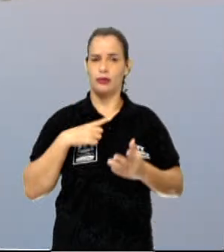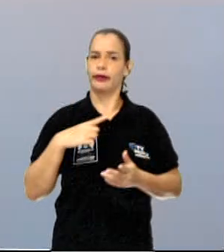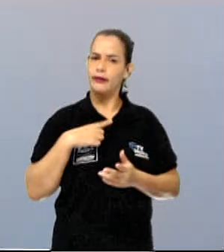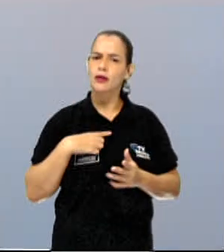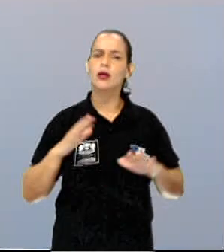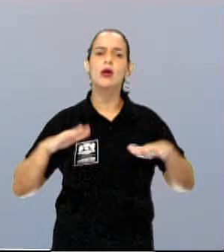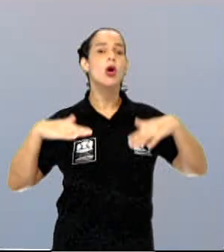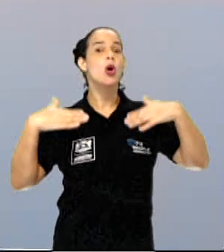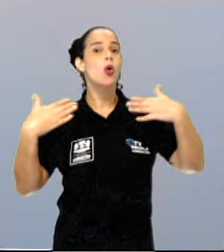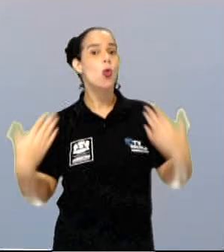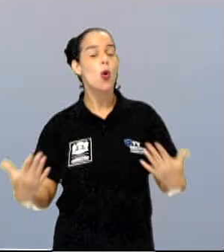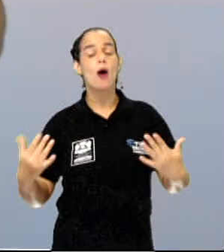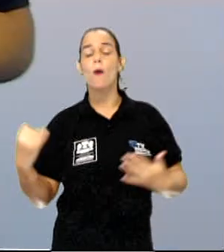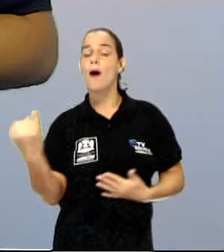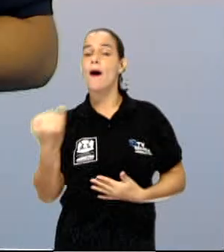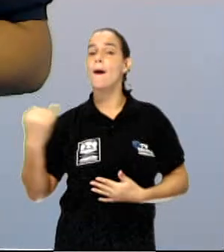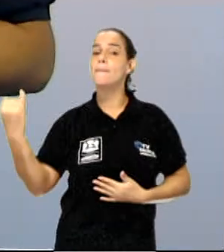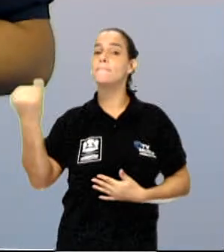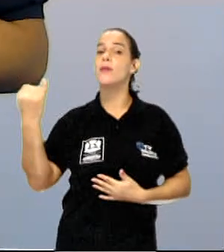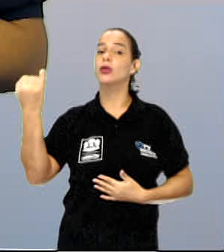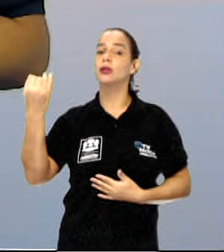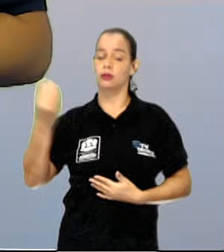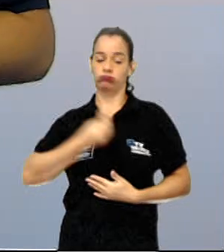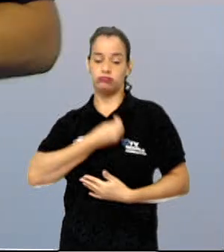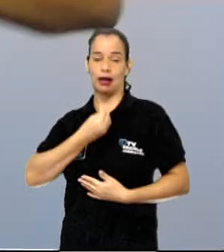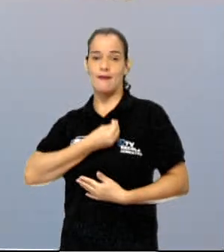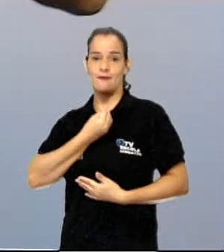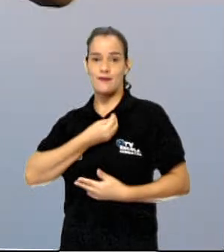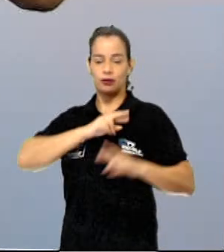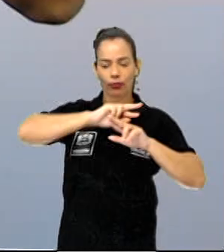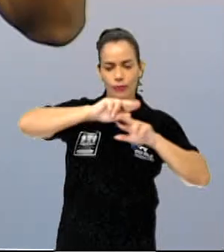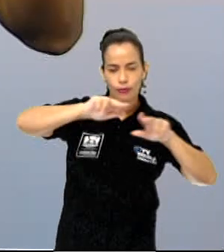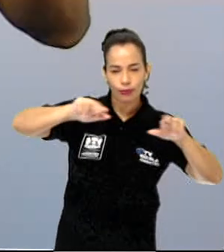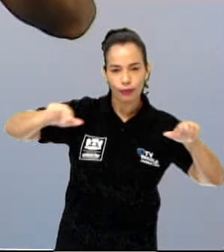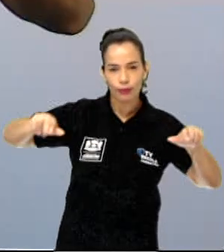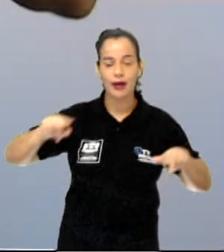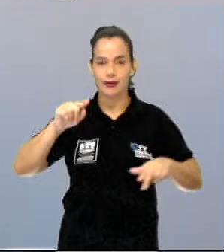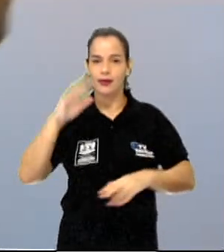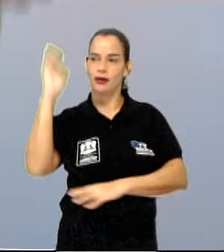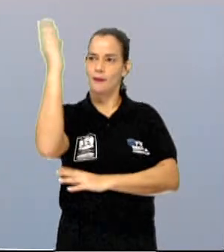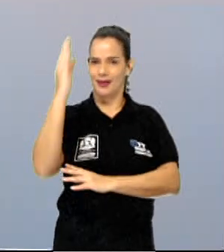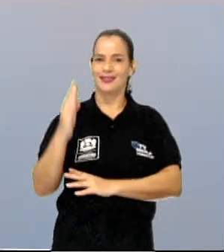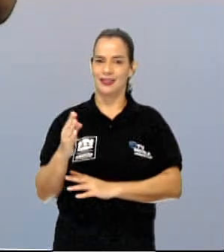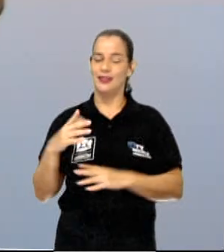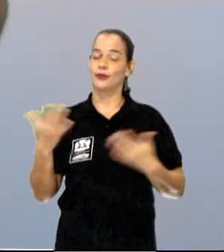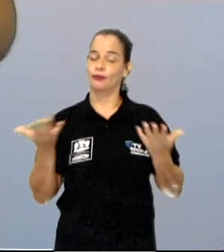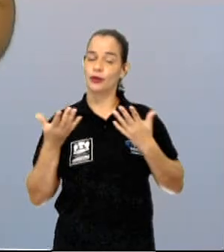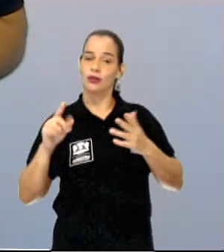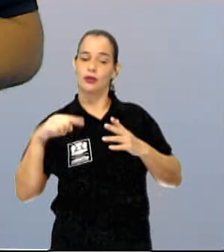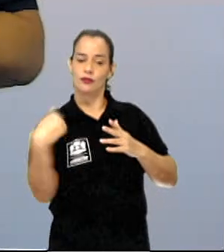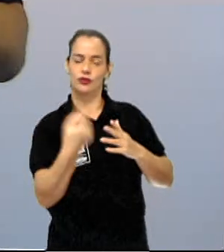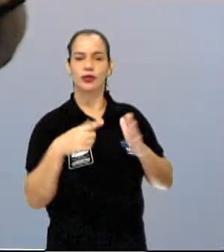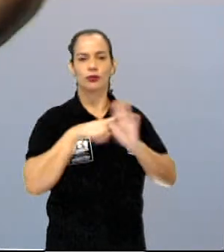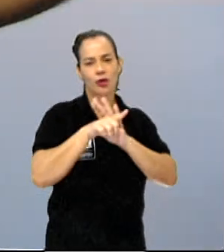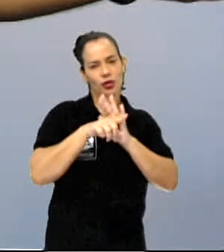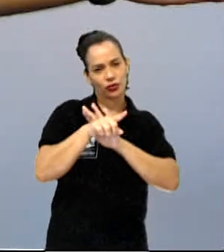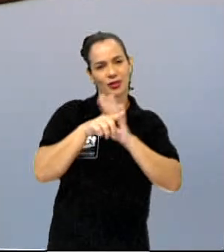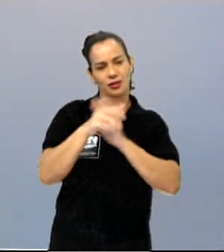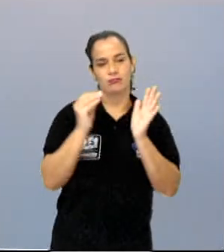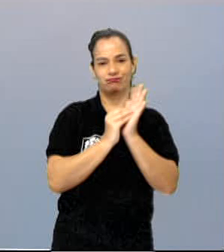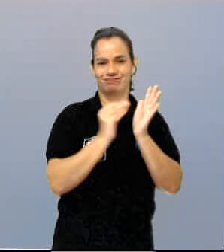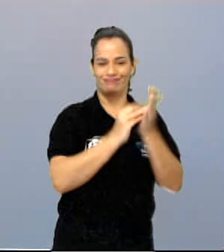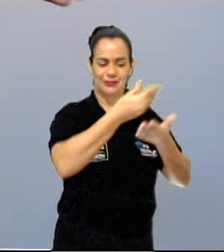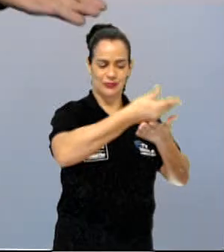Qual a importância dos manguezais para a biodiversidade brasileira? Eu queria que você pesquisasse isso e anotasse aí no